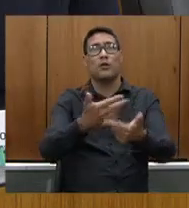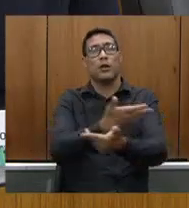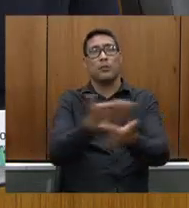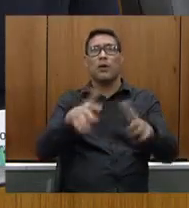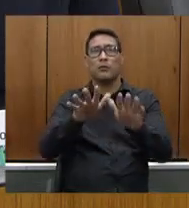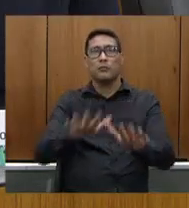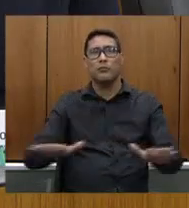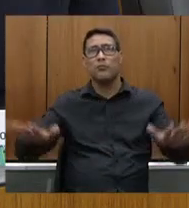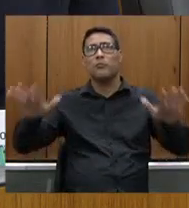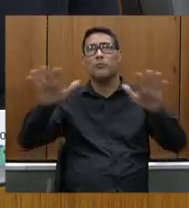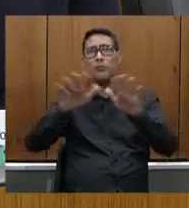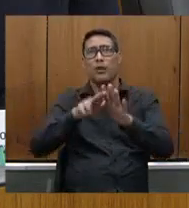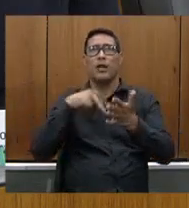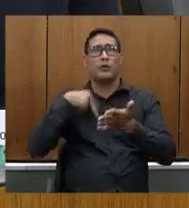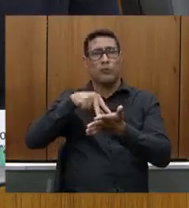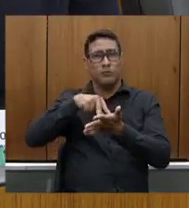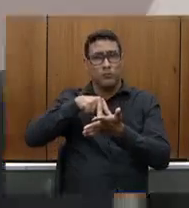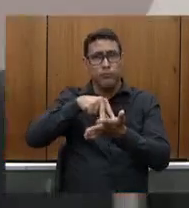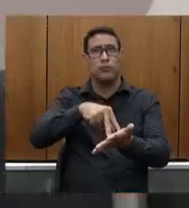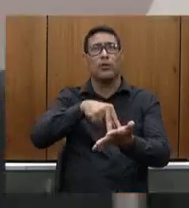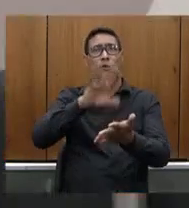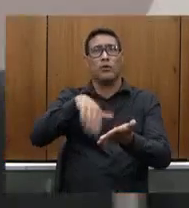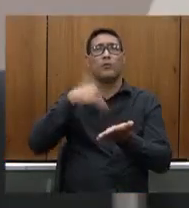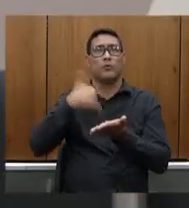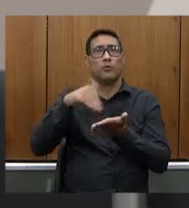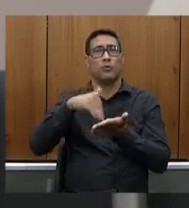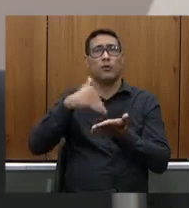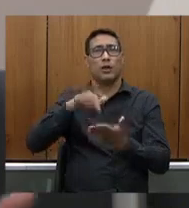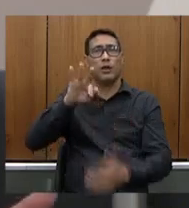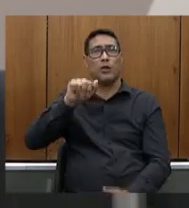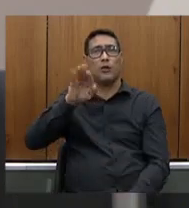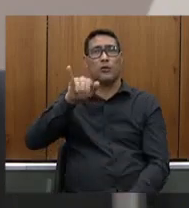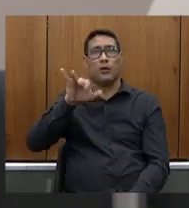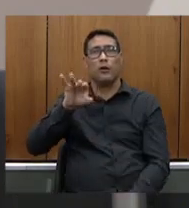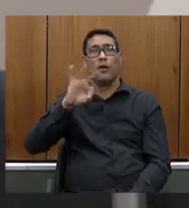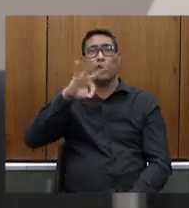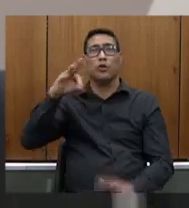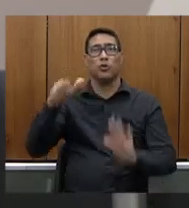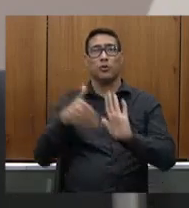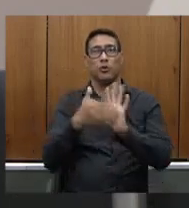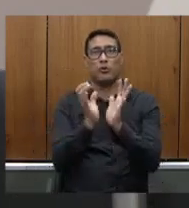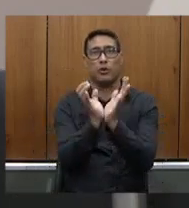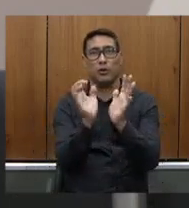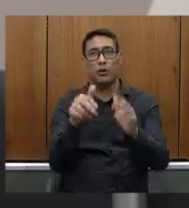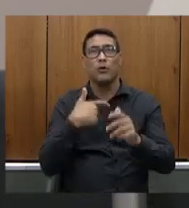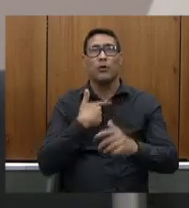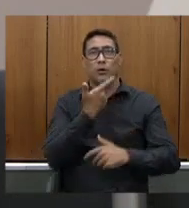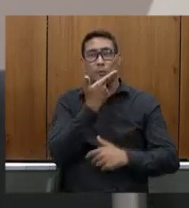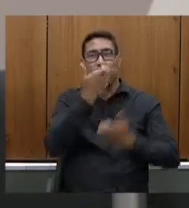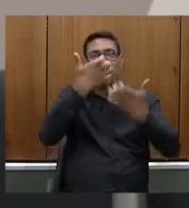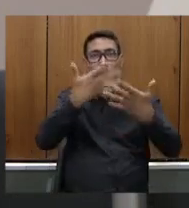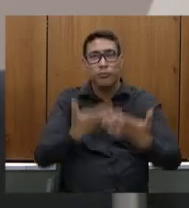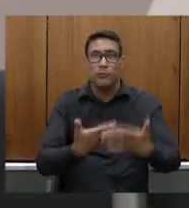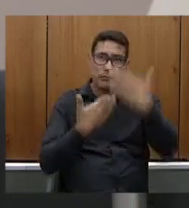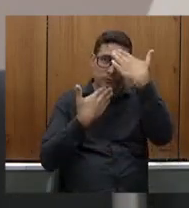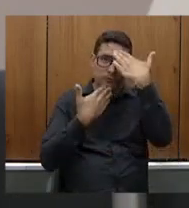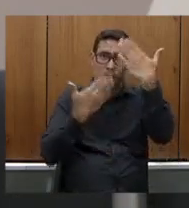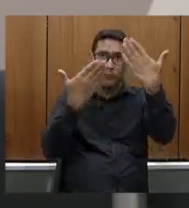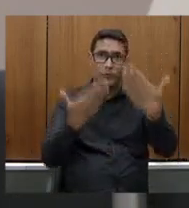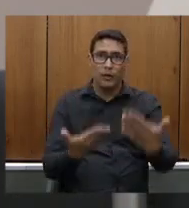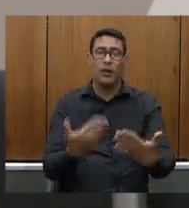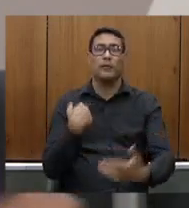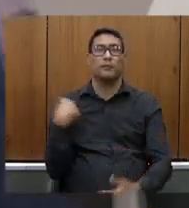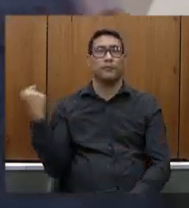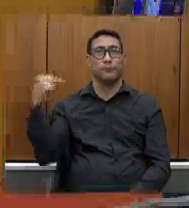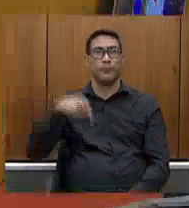na atuação firme e marcante do secretário Fábio Baquerê e de toda a sua equipe são as minhas indagações obrigado pela oportunidade